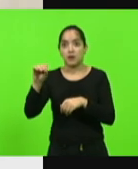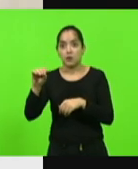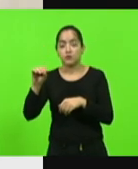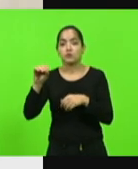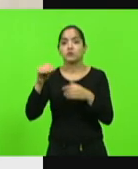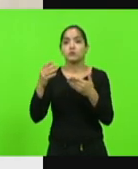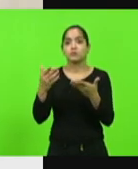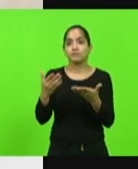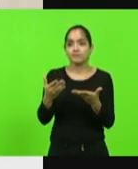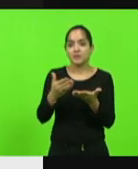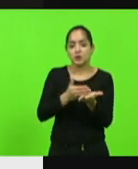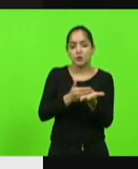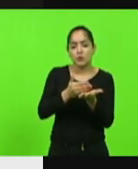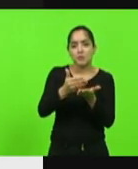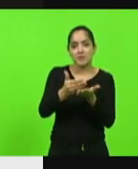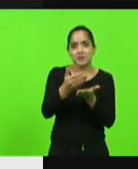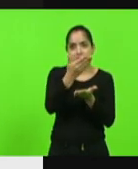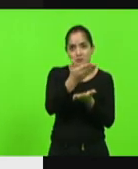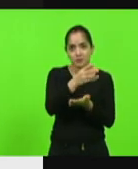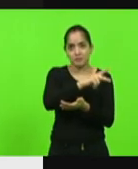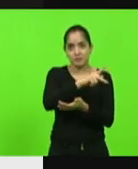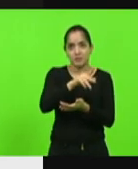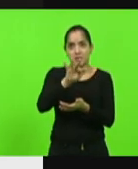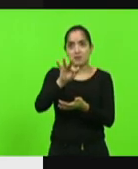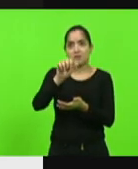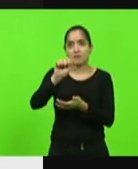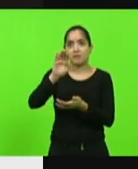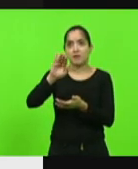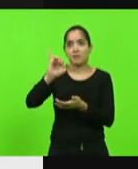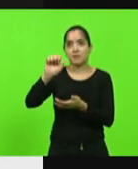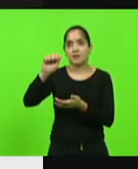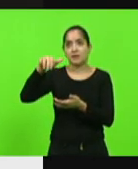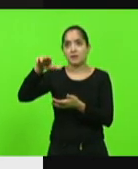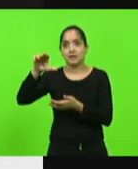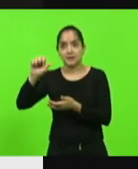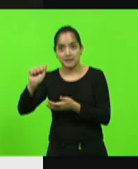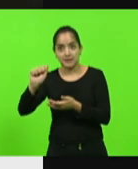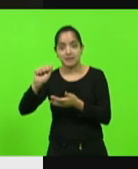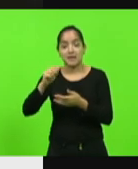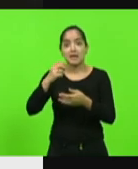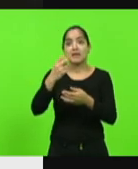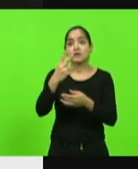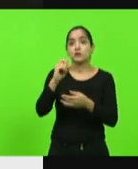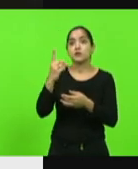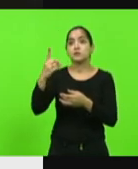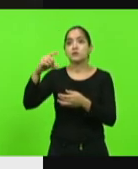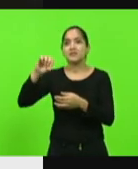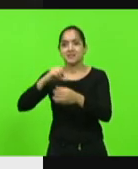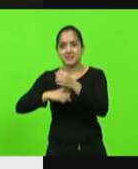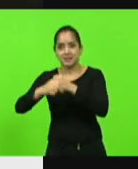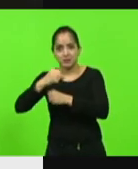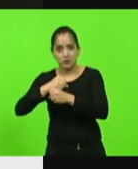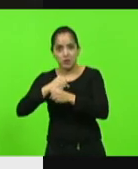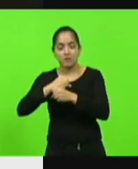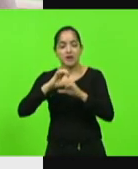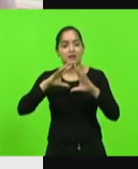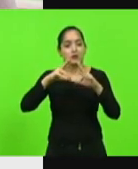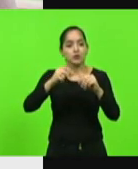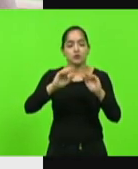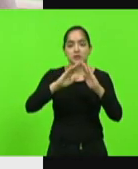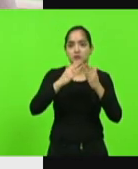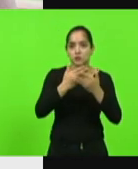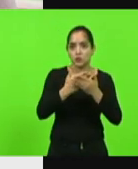com essa professora, a Fabiana Mina, em 2019, e hoje alcança toda a escola e a comunidade